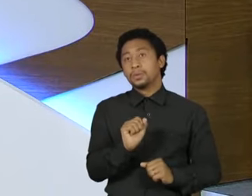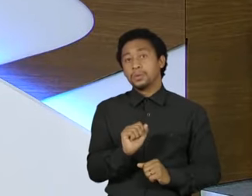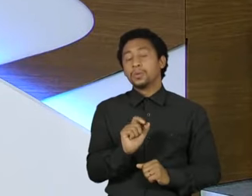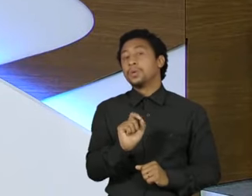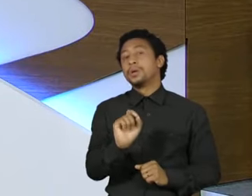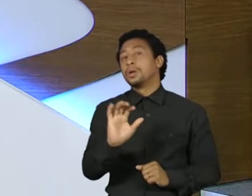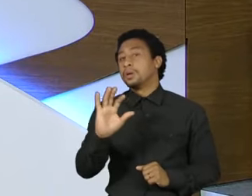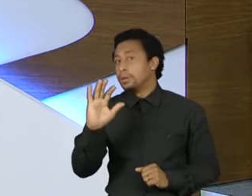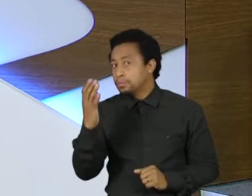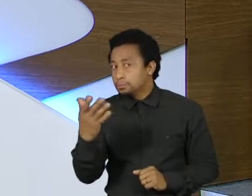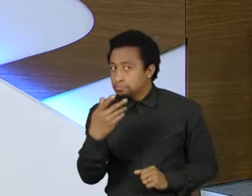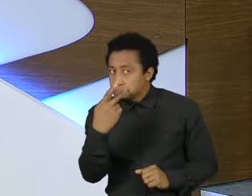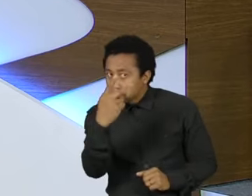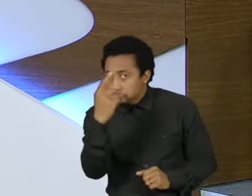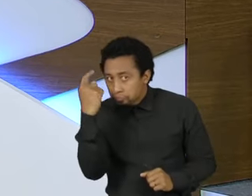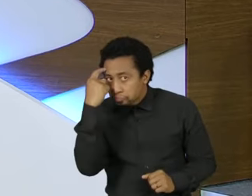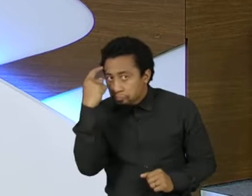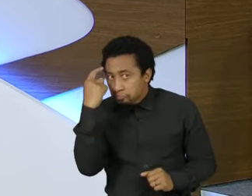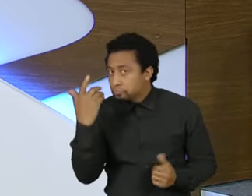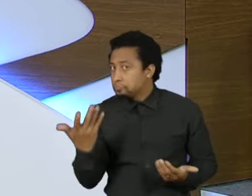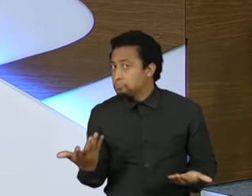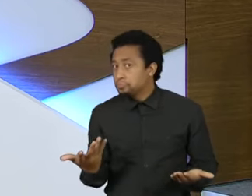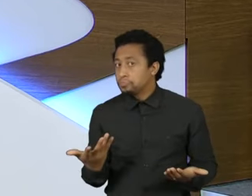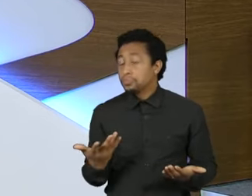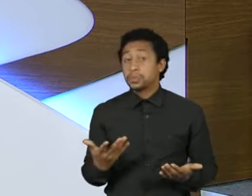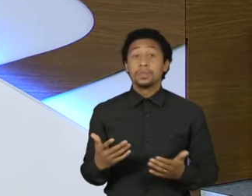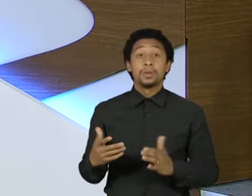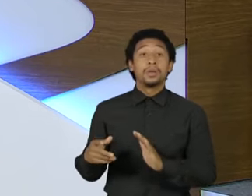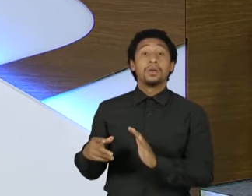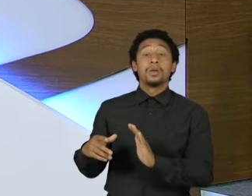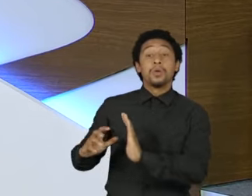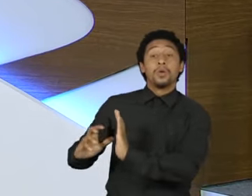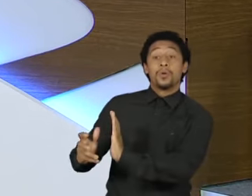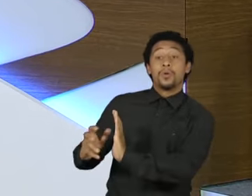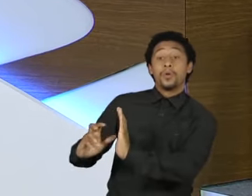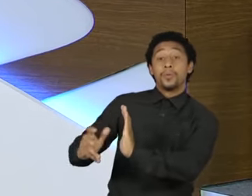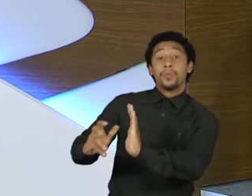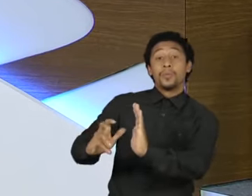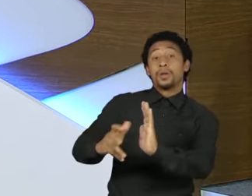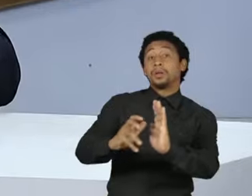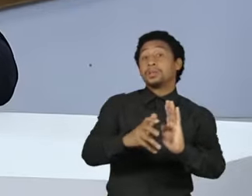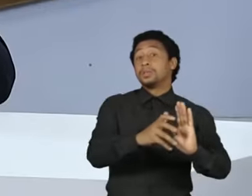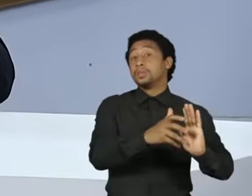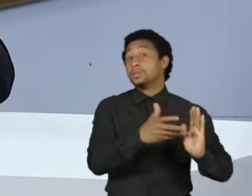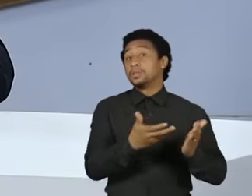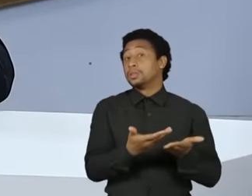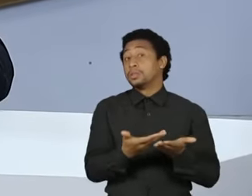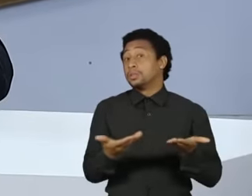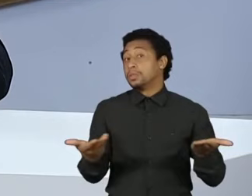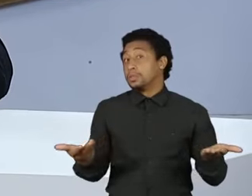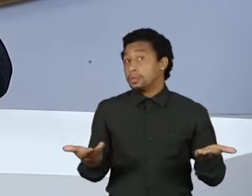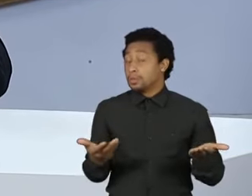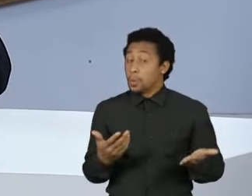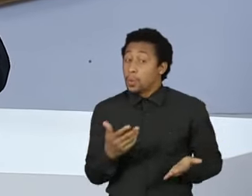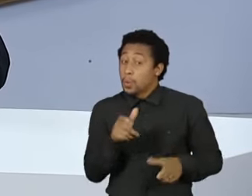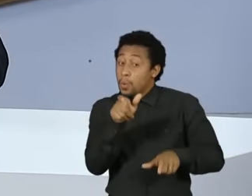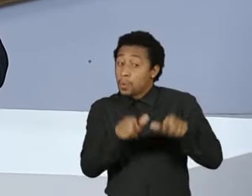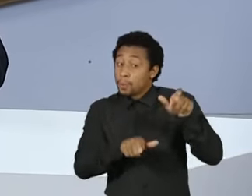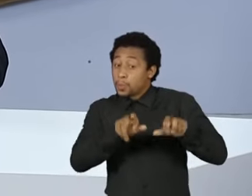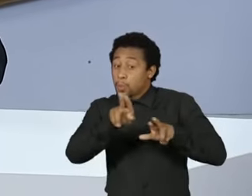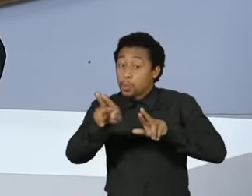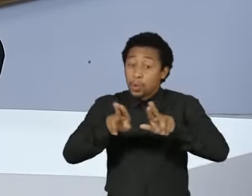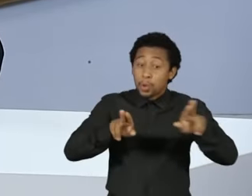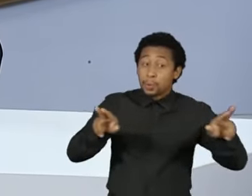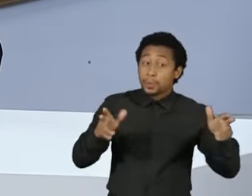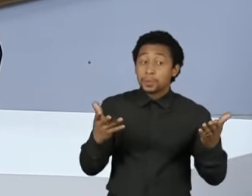a ideia que o senhor tem a respeito disso. Os partidos precisam, não sei se é por reforma ou pelo nome das pessoas que estão nos